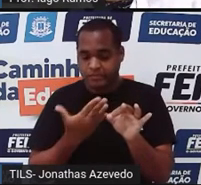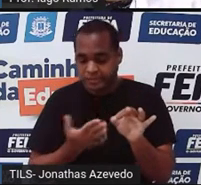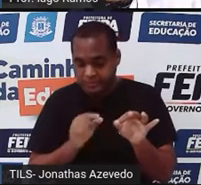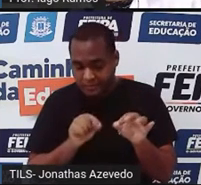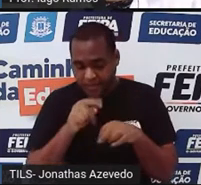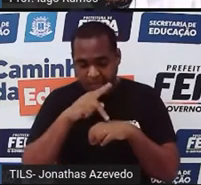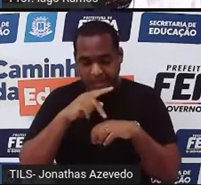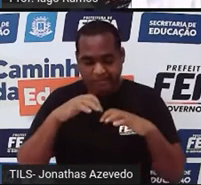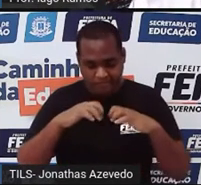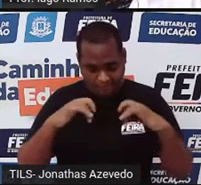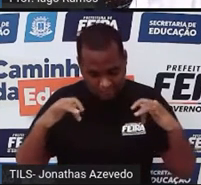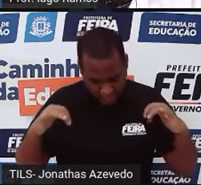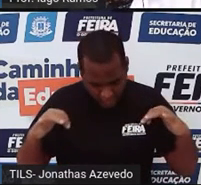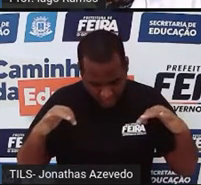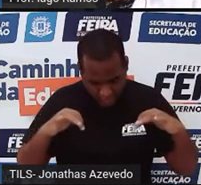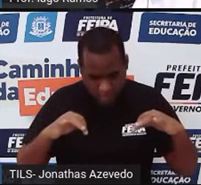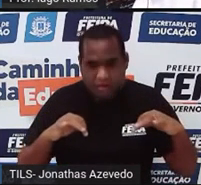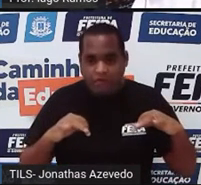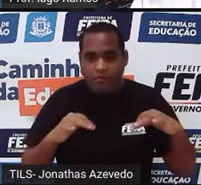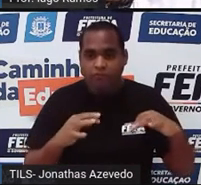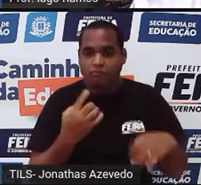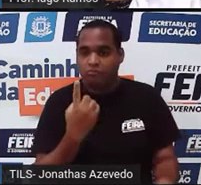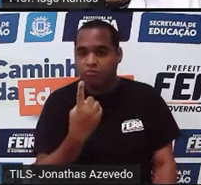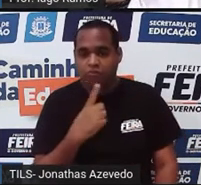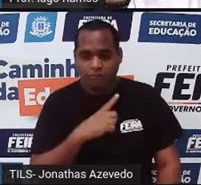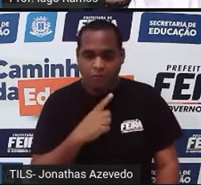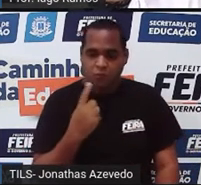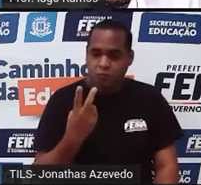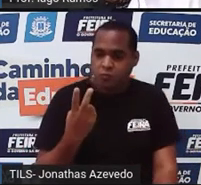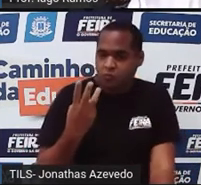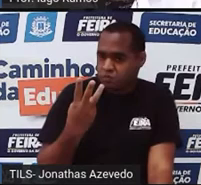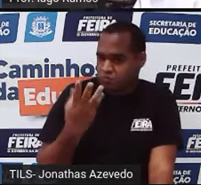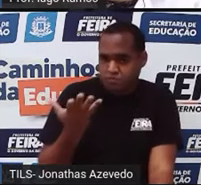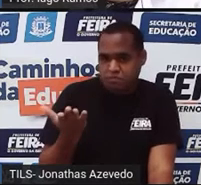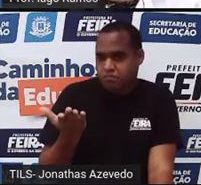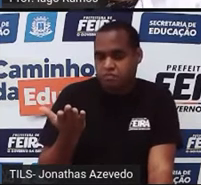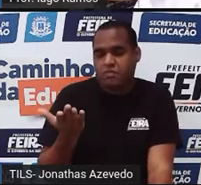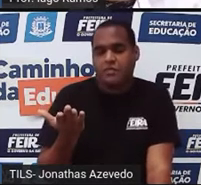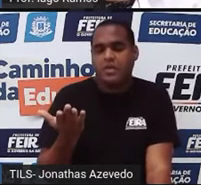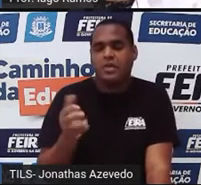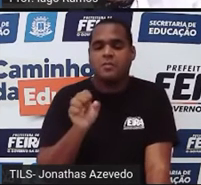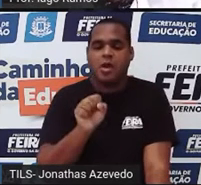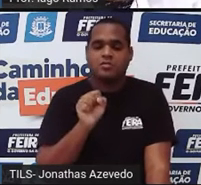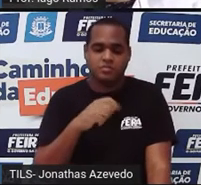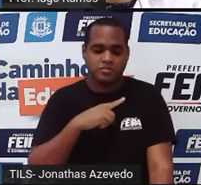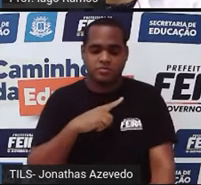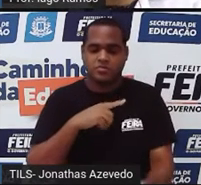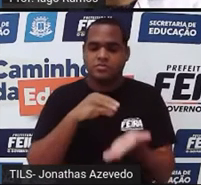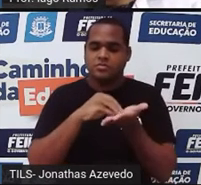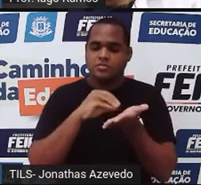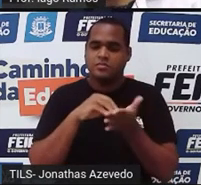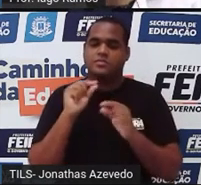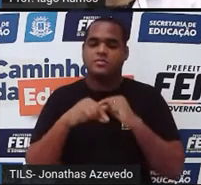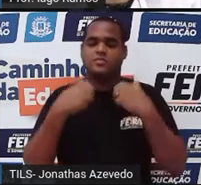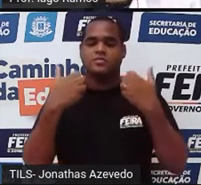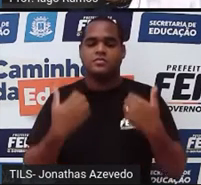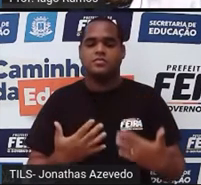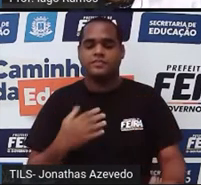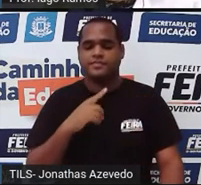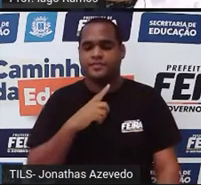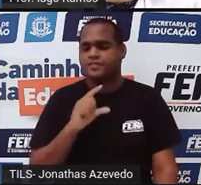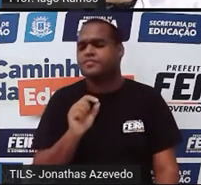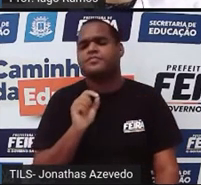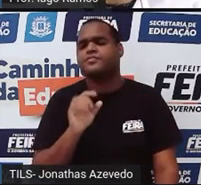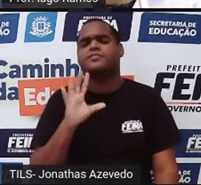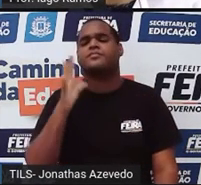acontece se sobrar uma pedrinha só ou duas ou três? Mas se sobrar pedrinhas, o que é que acontece? O que é que